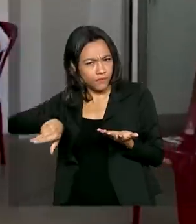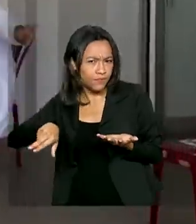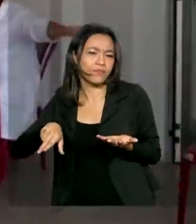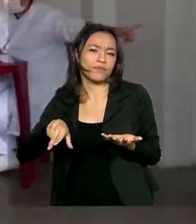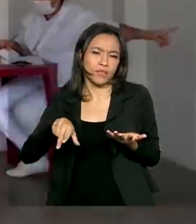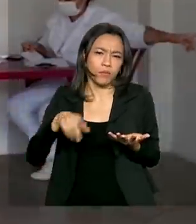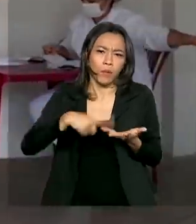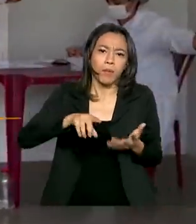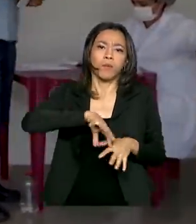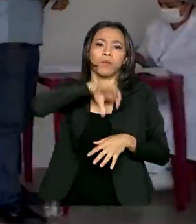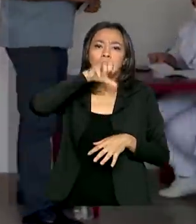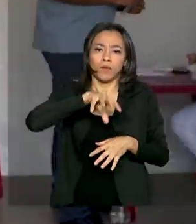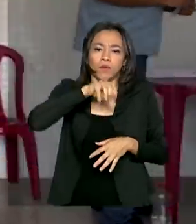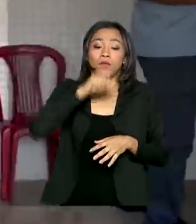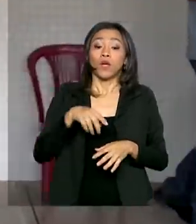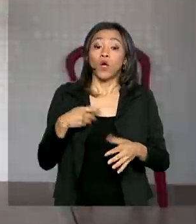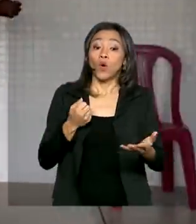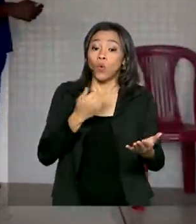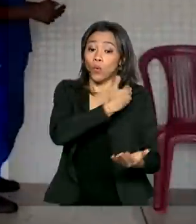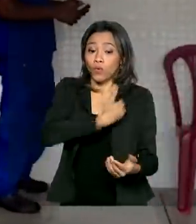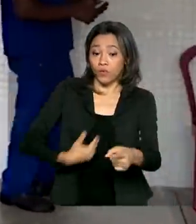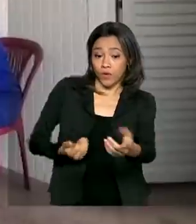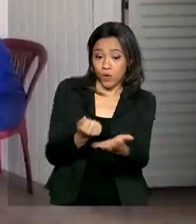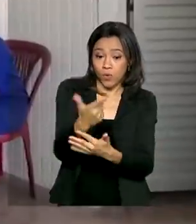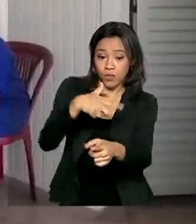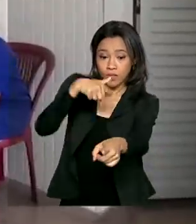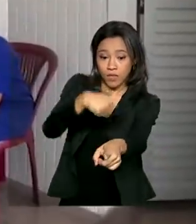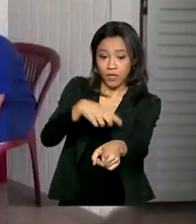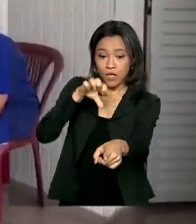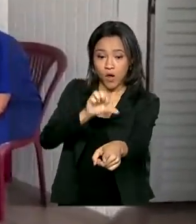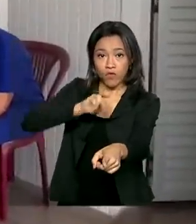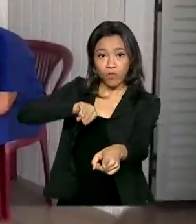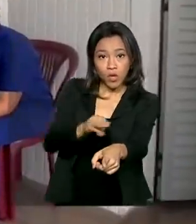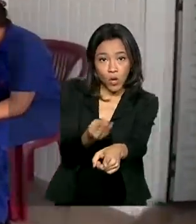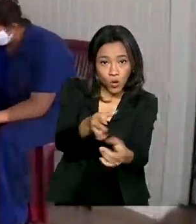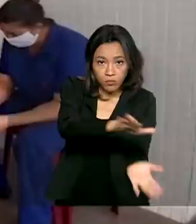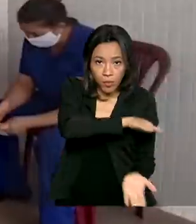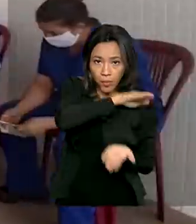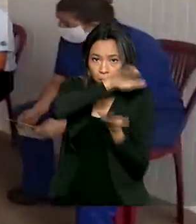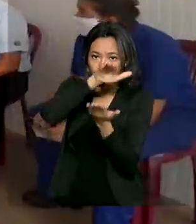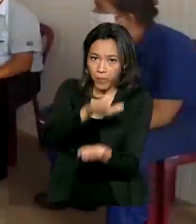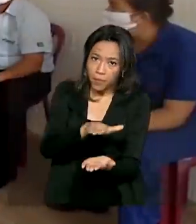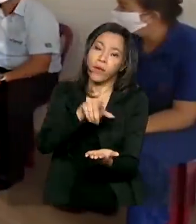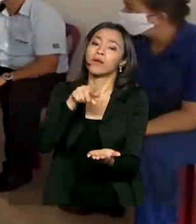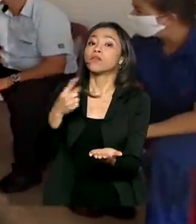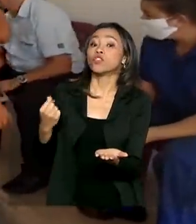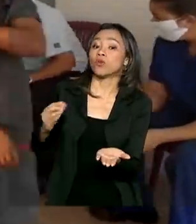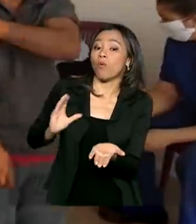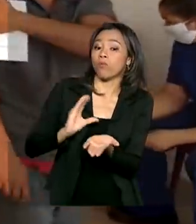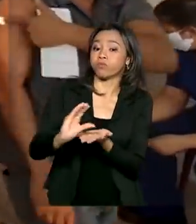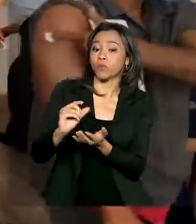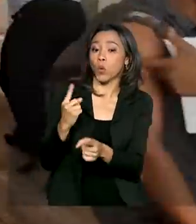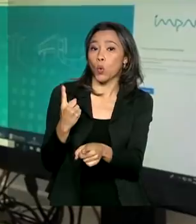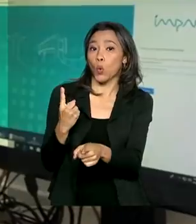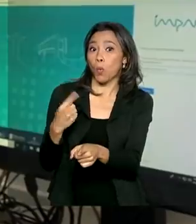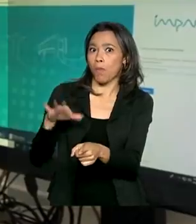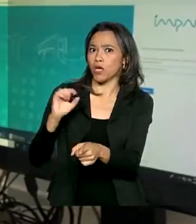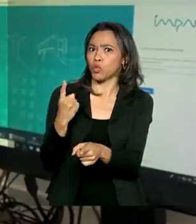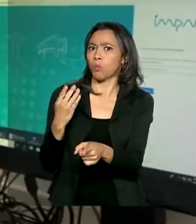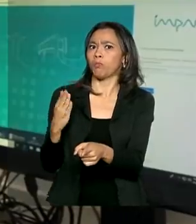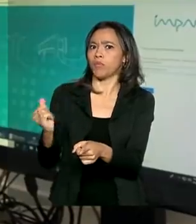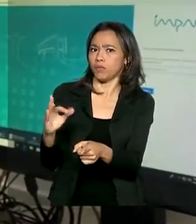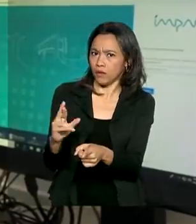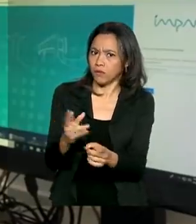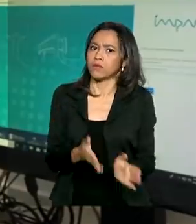O governo comprou 79 milhões de doses da vacina para as três fases, com investimentos de mais de um bilhão de reais. É muito